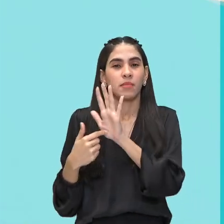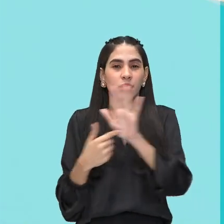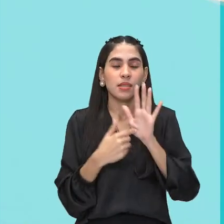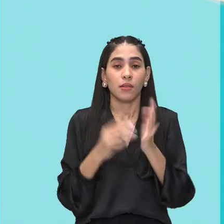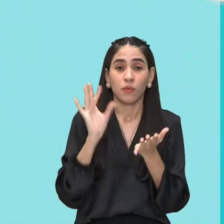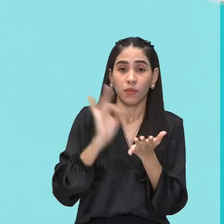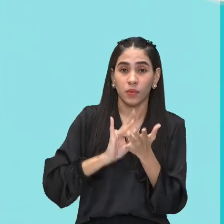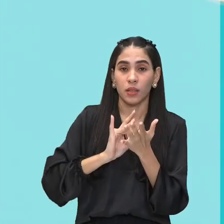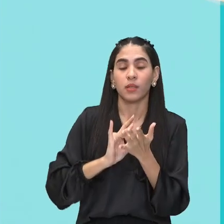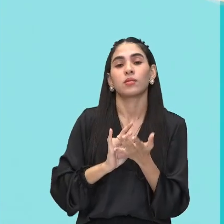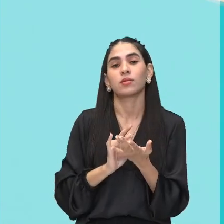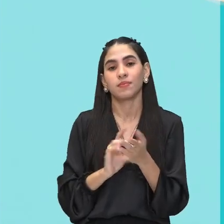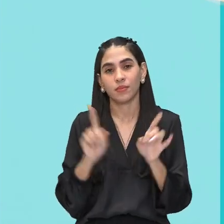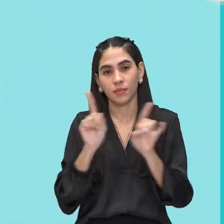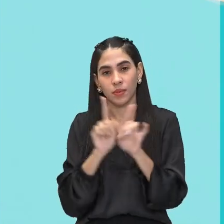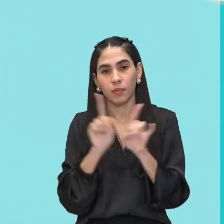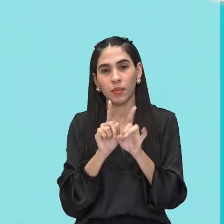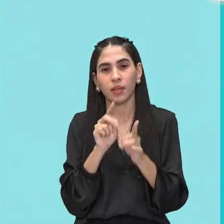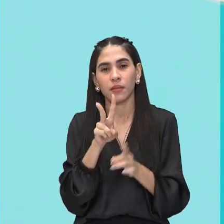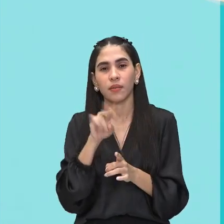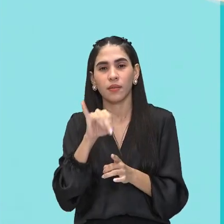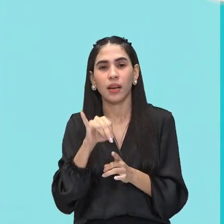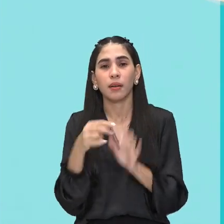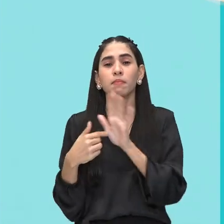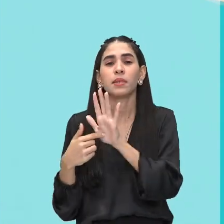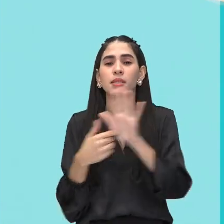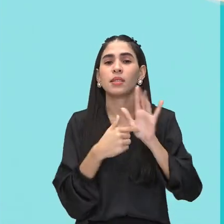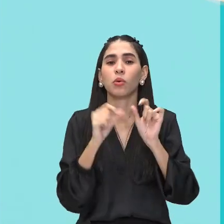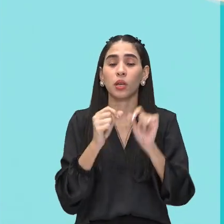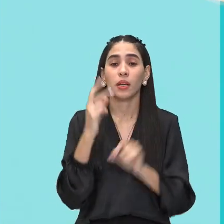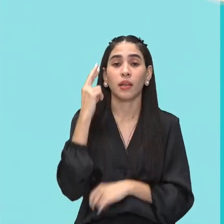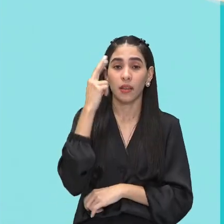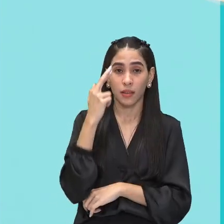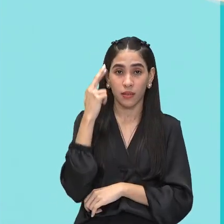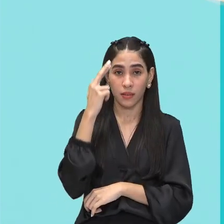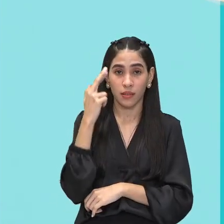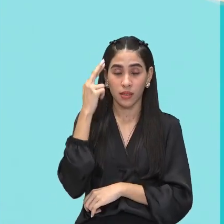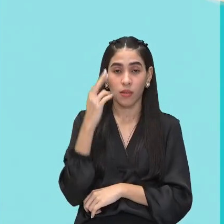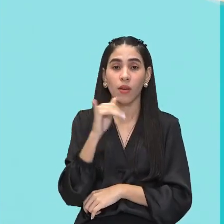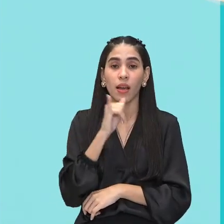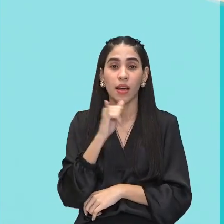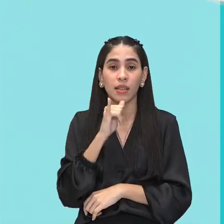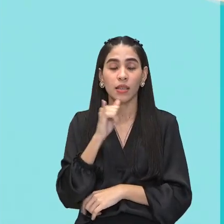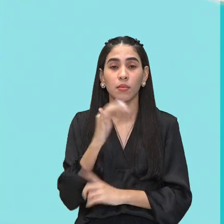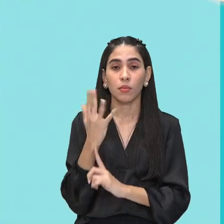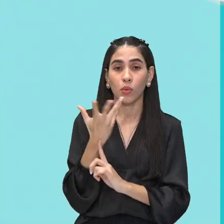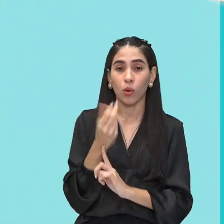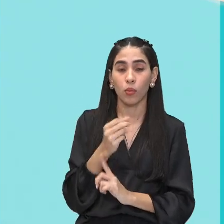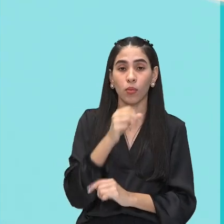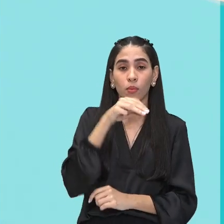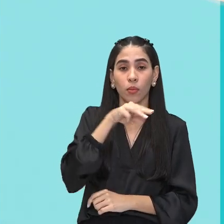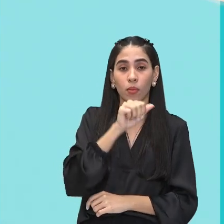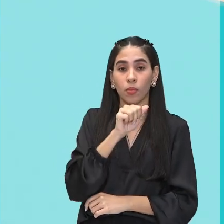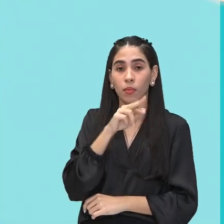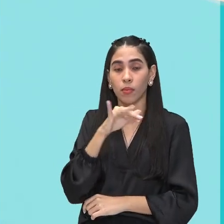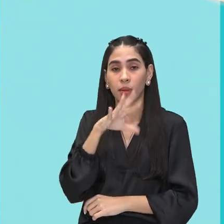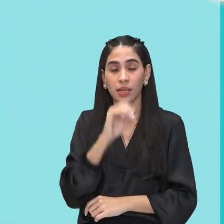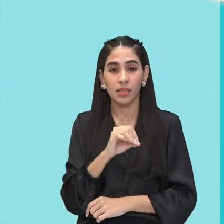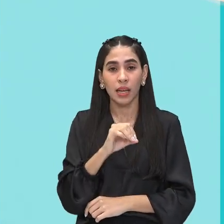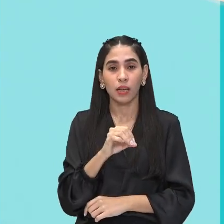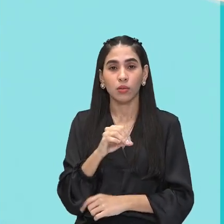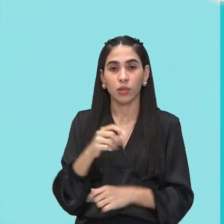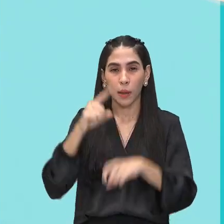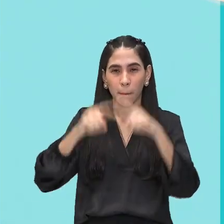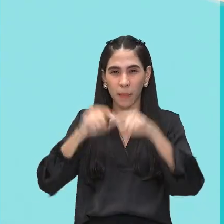realidade, ela também faz uma reflexão. Por exemplo, lá na obra de Marcel Duchamp, ele pegou o mictório,